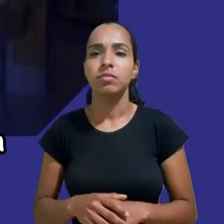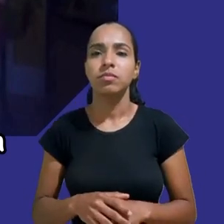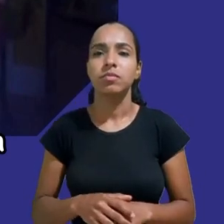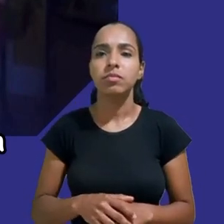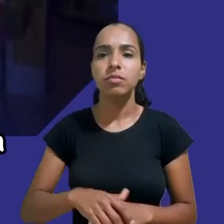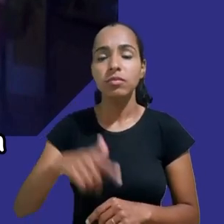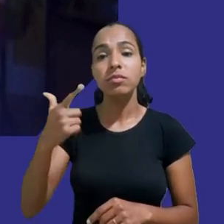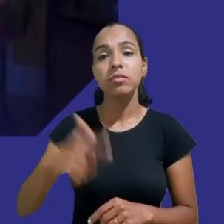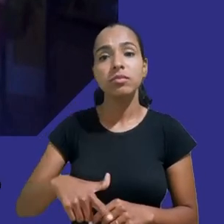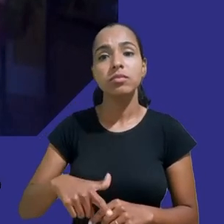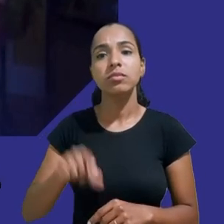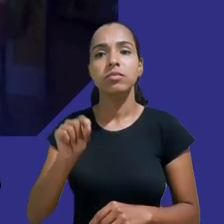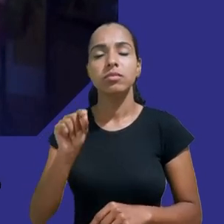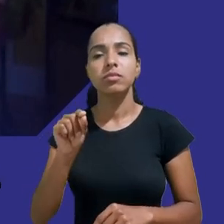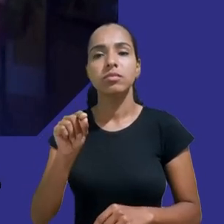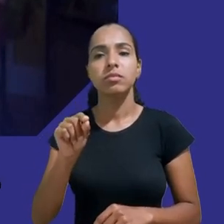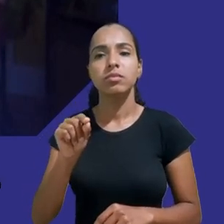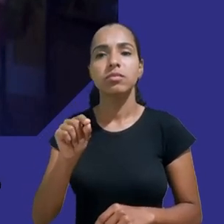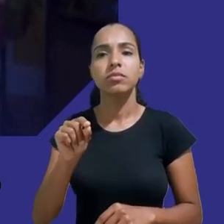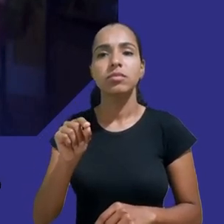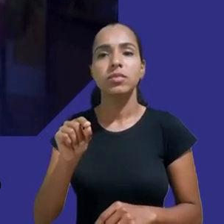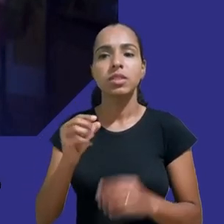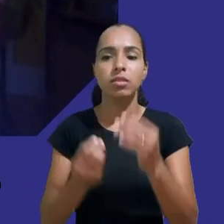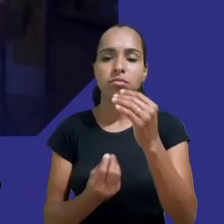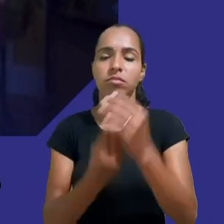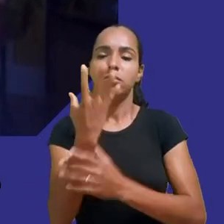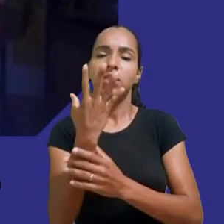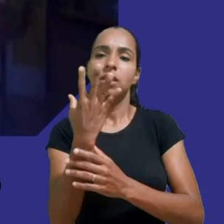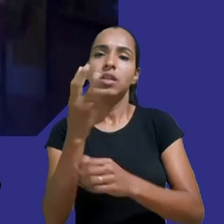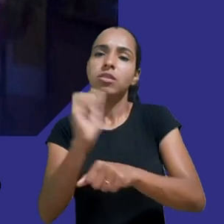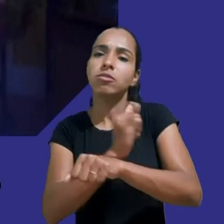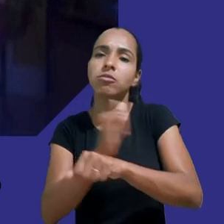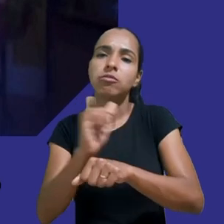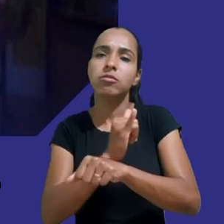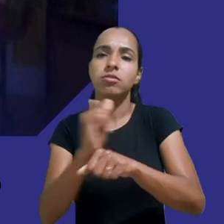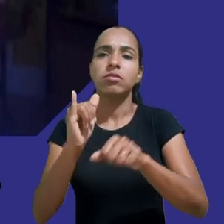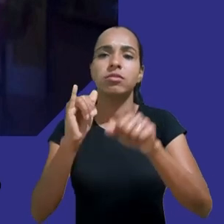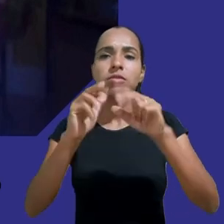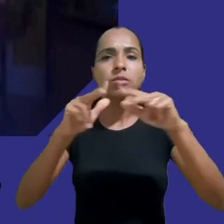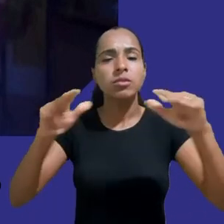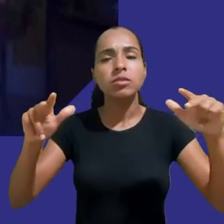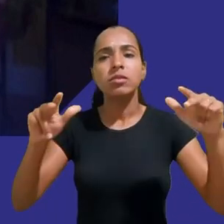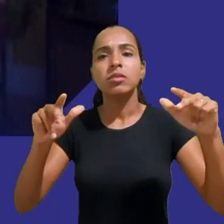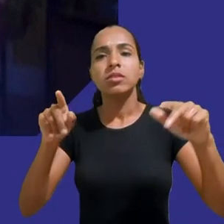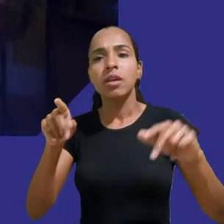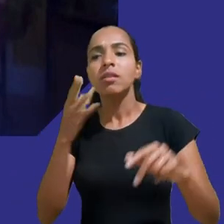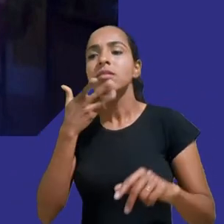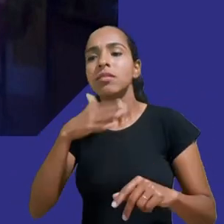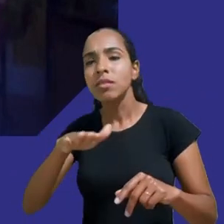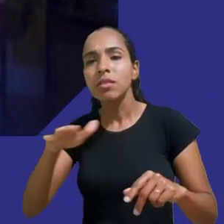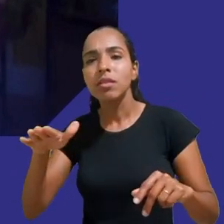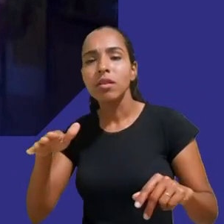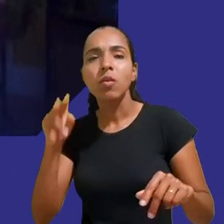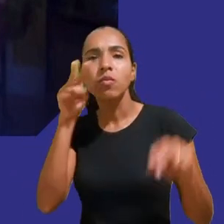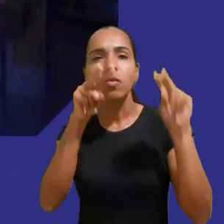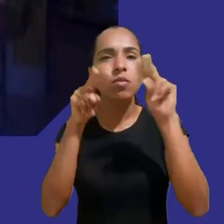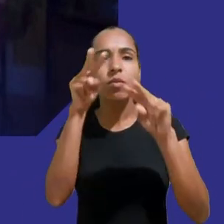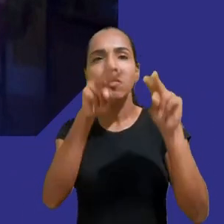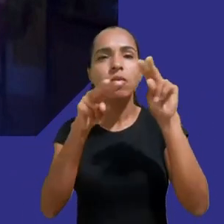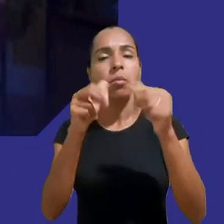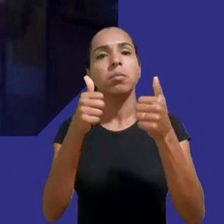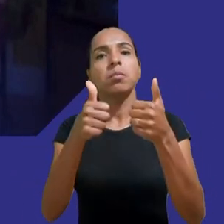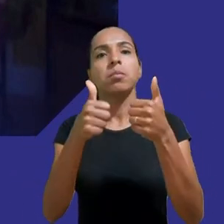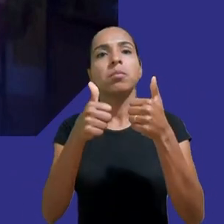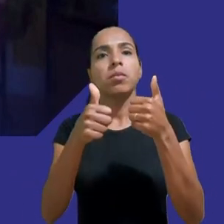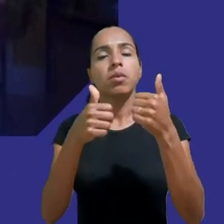criar um sistema no qual as crianças possam acessar conteúdos que auxiliem seu desenvolvimento que gere entretenimento de modo não